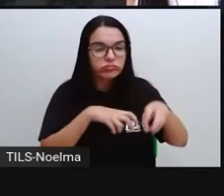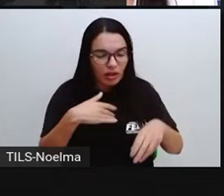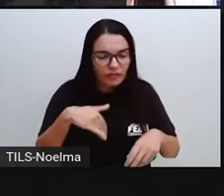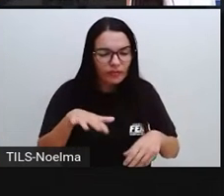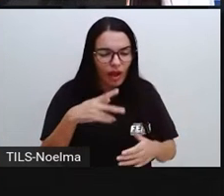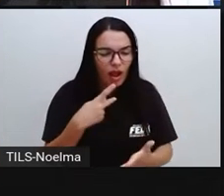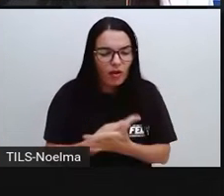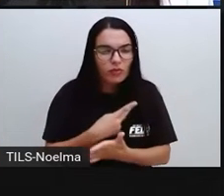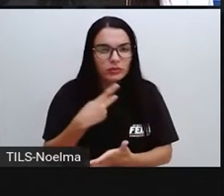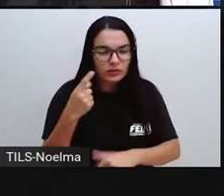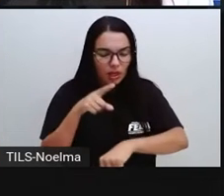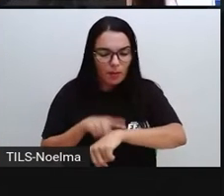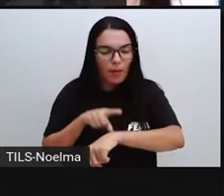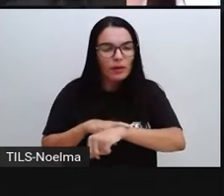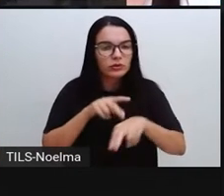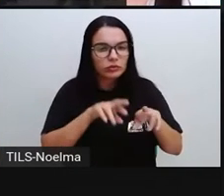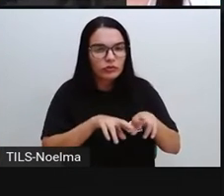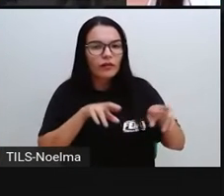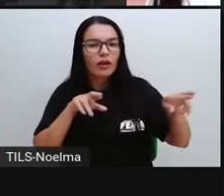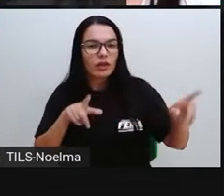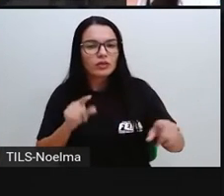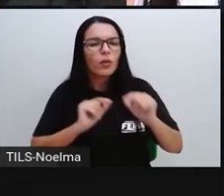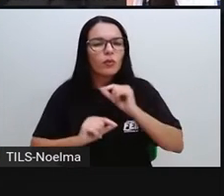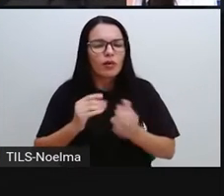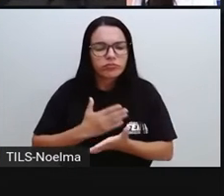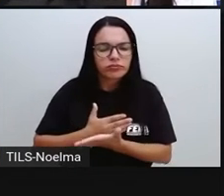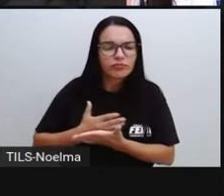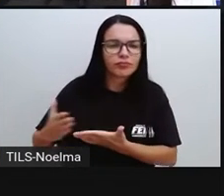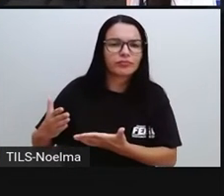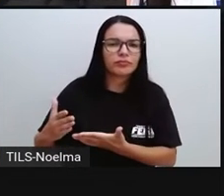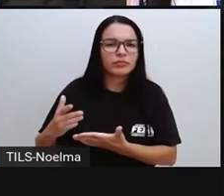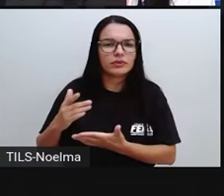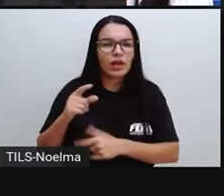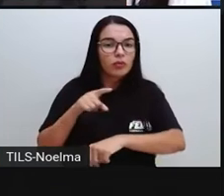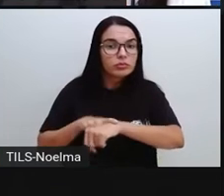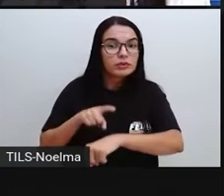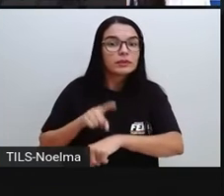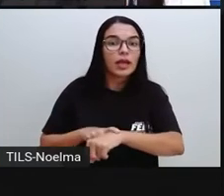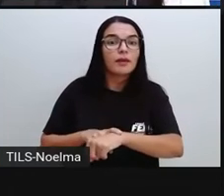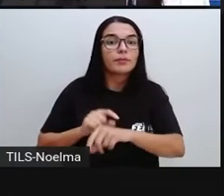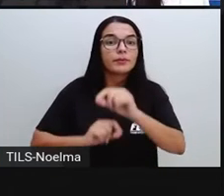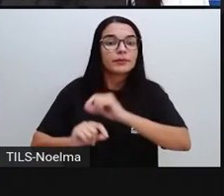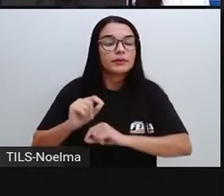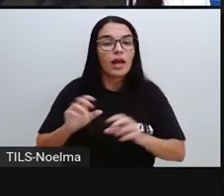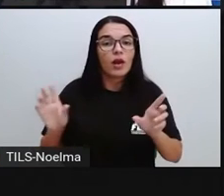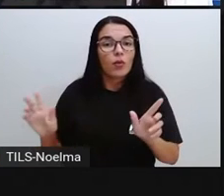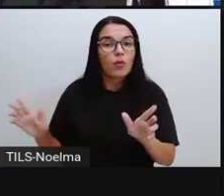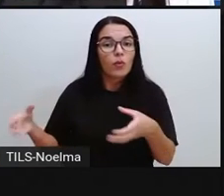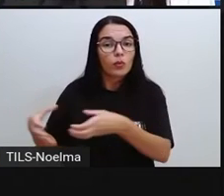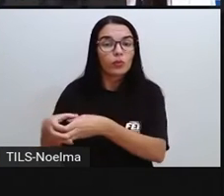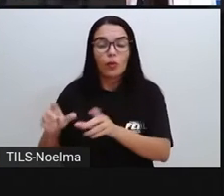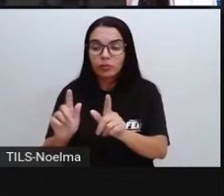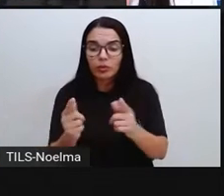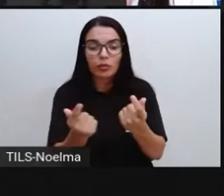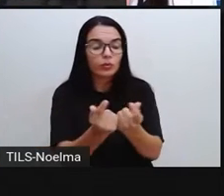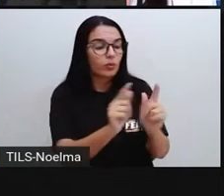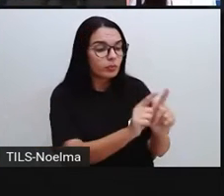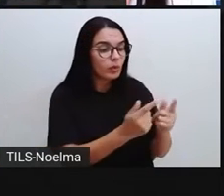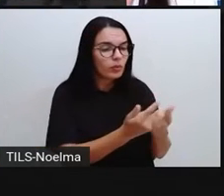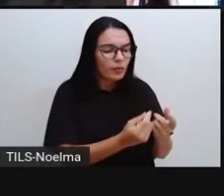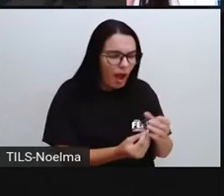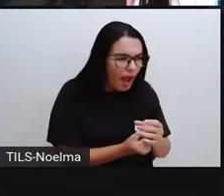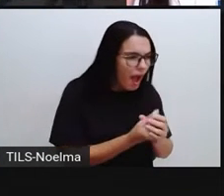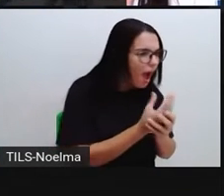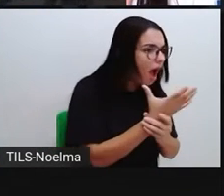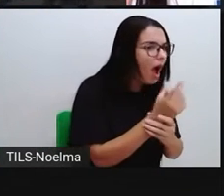em momentos diferentes a partir do tempo em que cada grupo vai descobrindo,